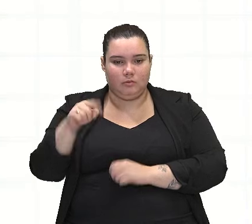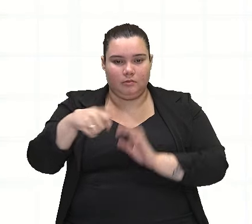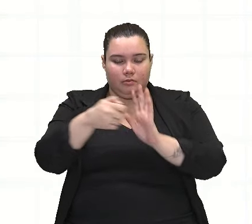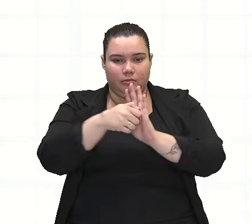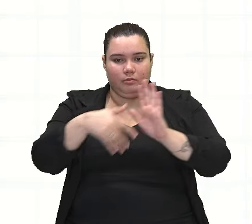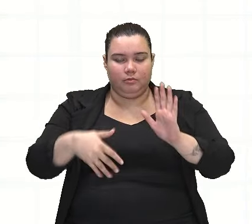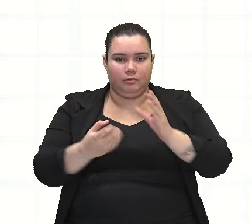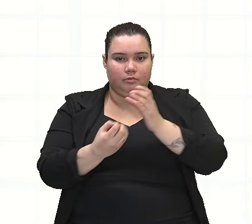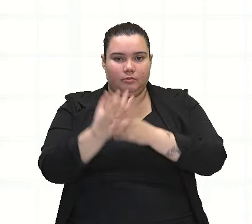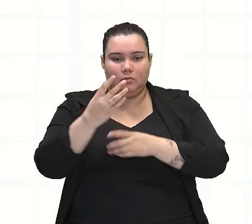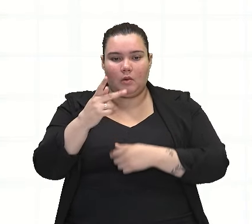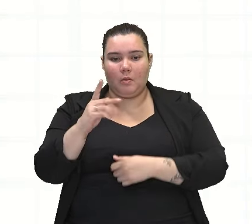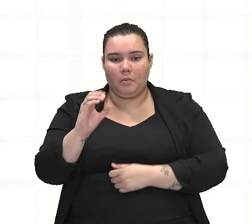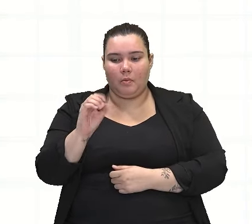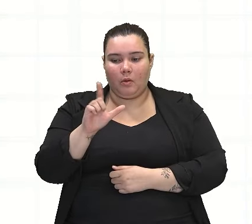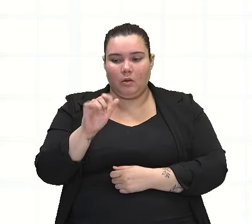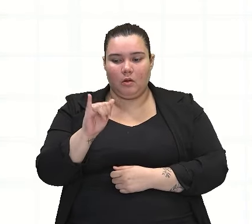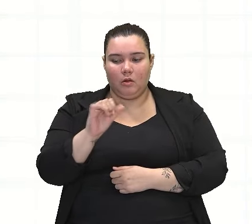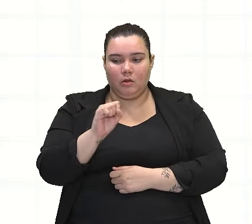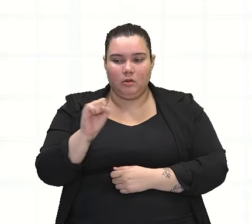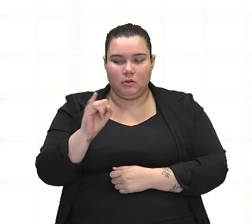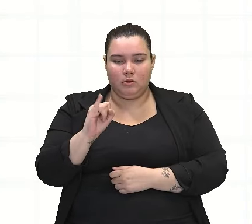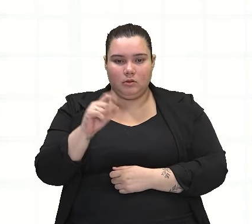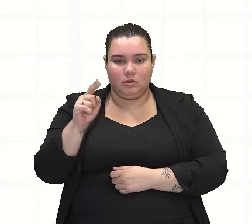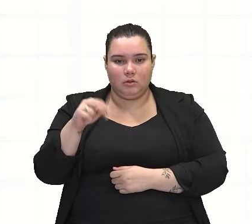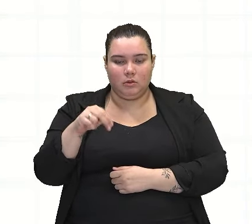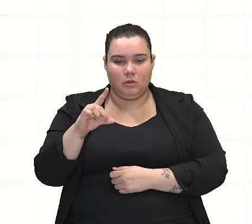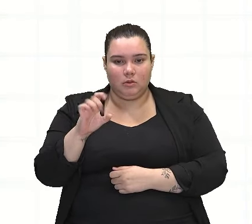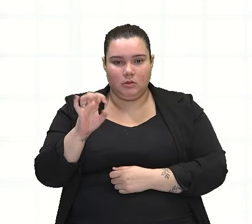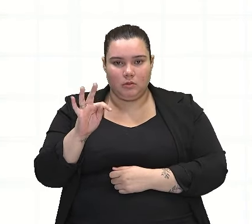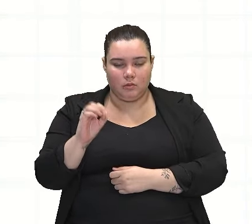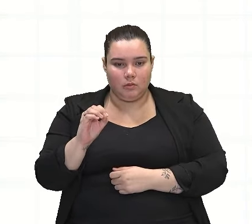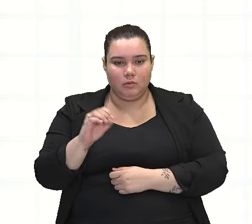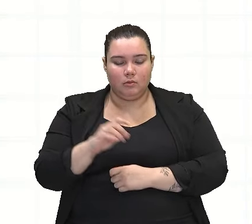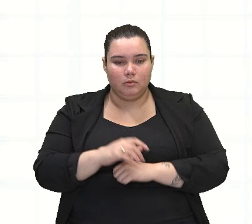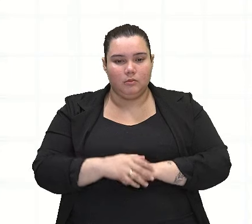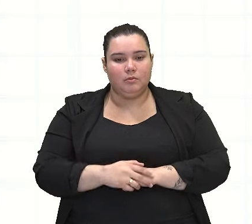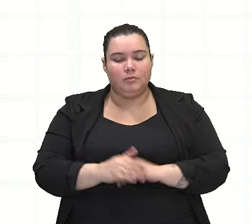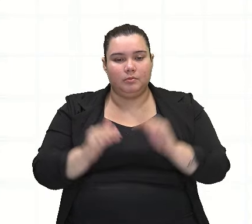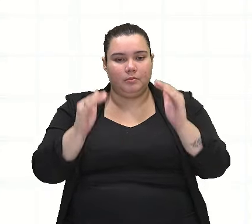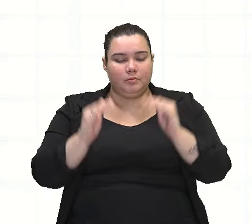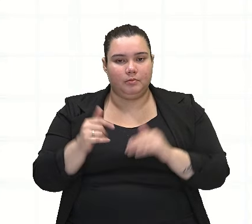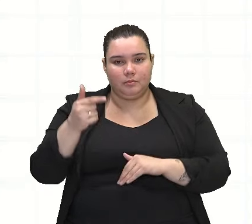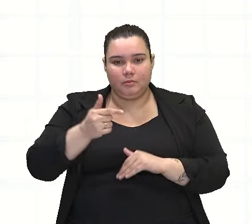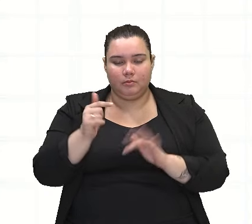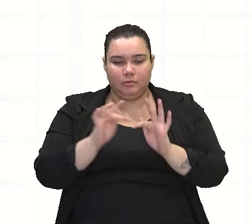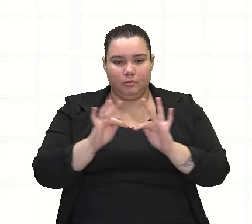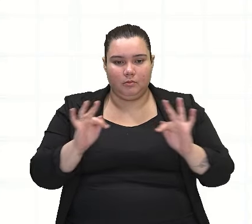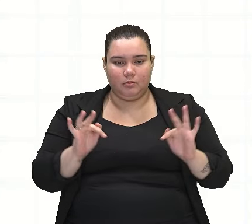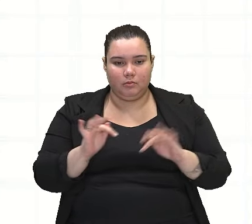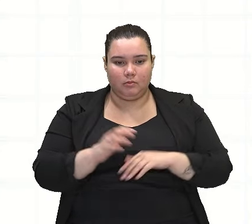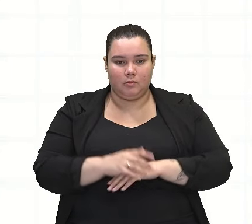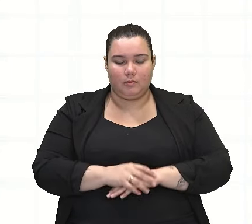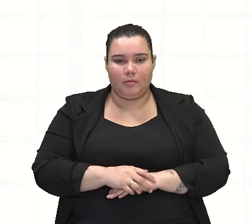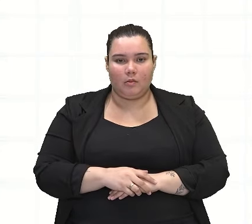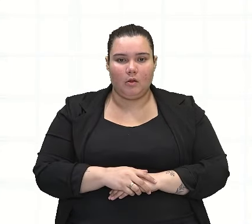polissíndeto. Mais um exemplo aqui, aqui neste segundo enunciado, observem.